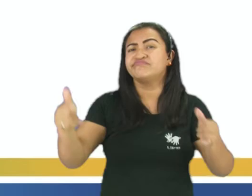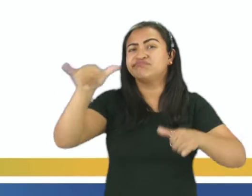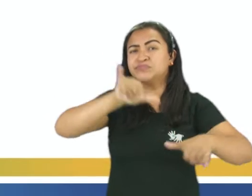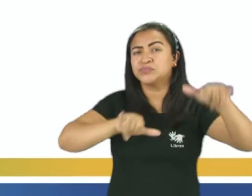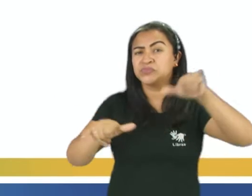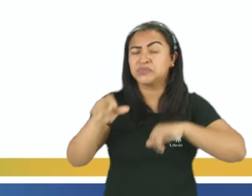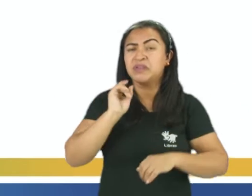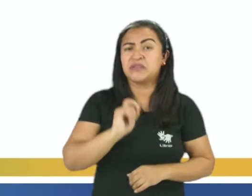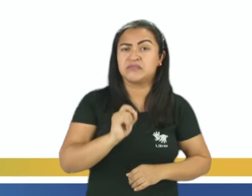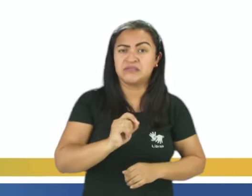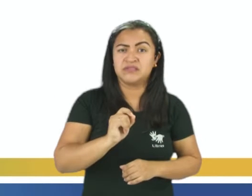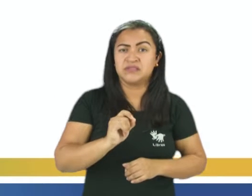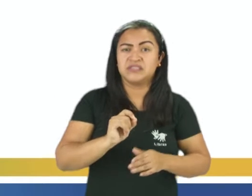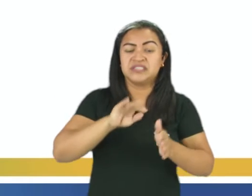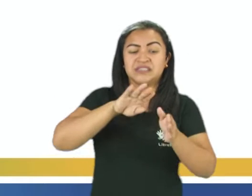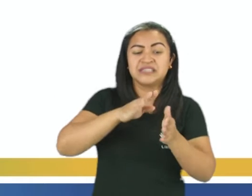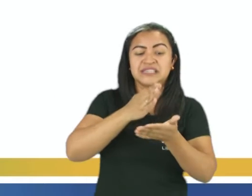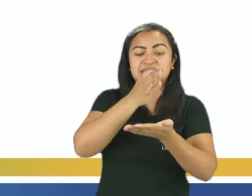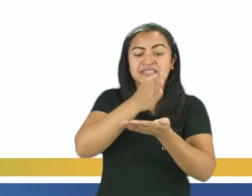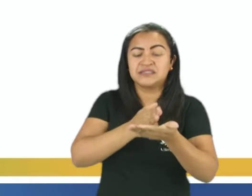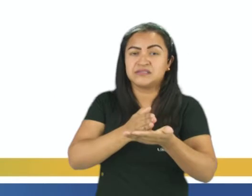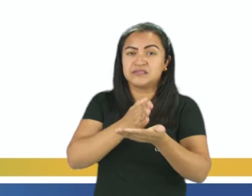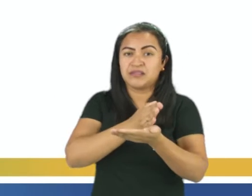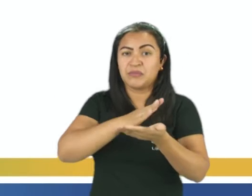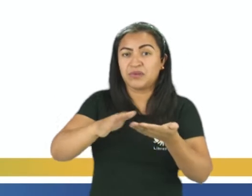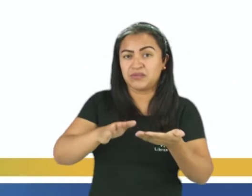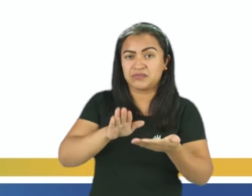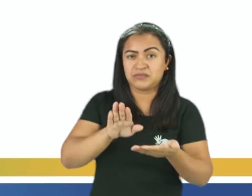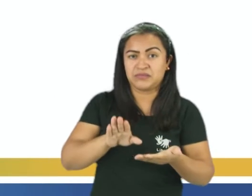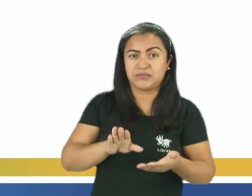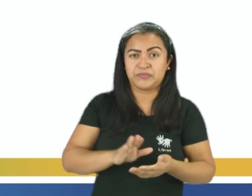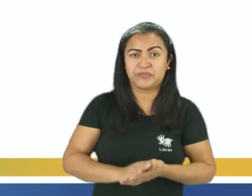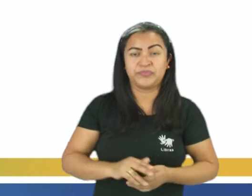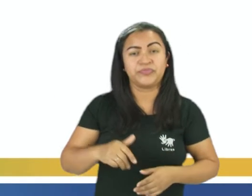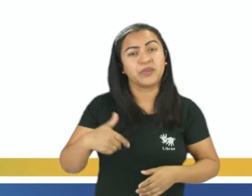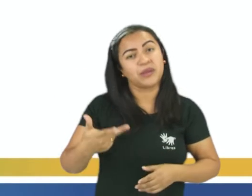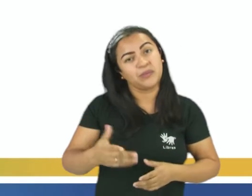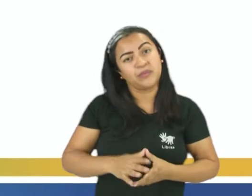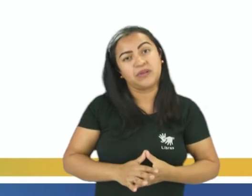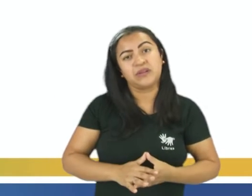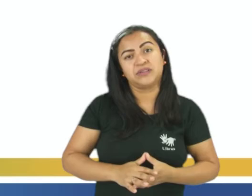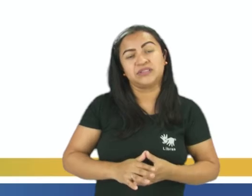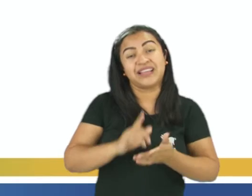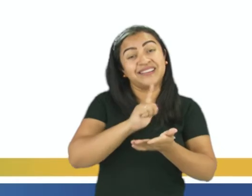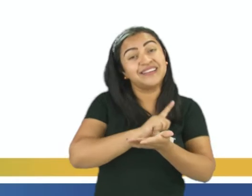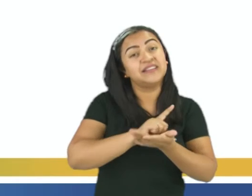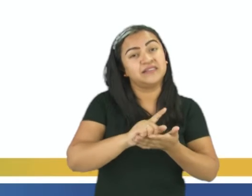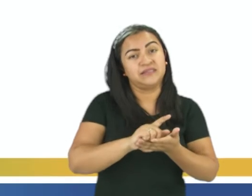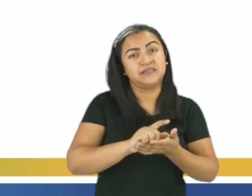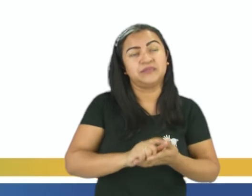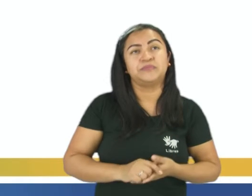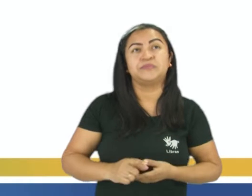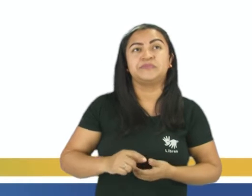separar esse material, tá? Para que no final ele fique desinfectado. Vamos lá.